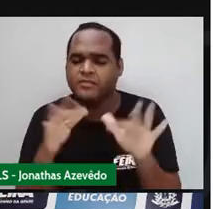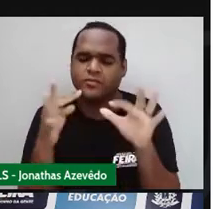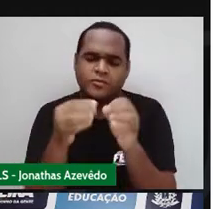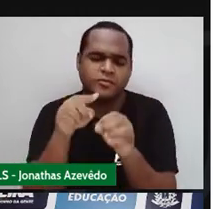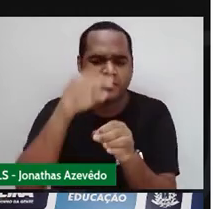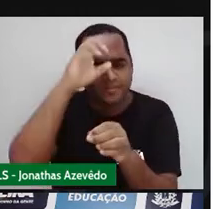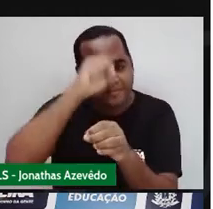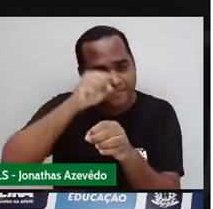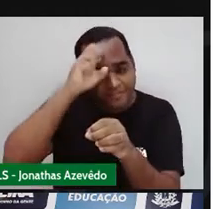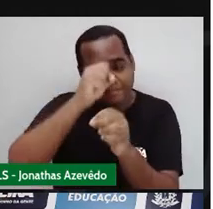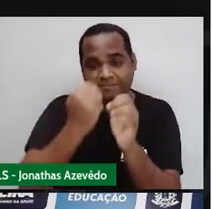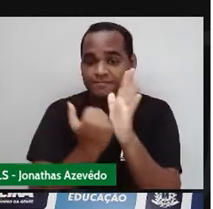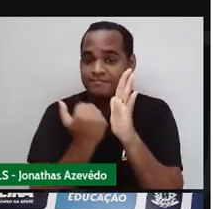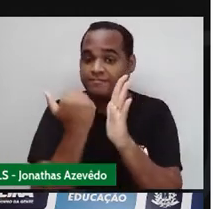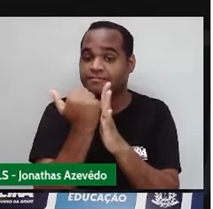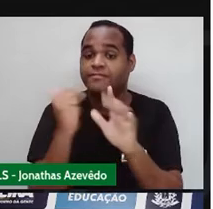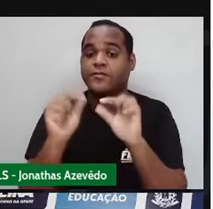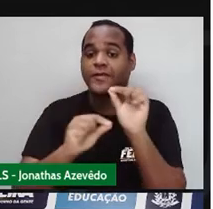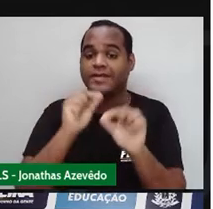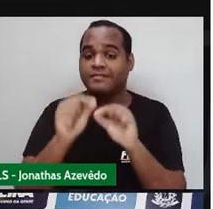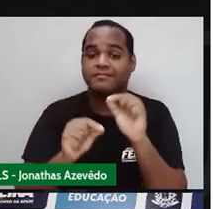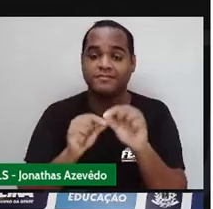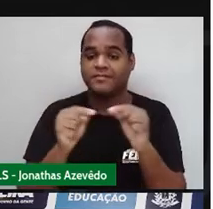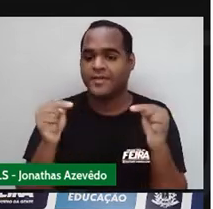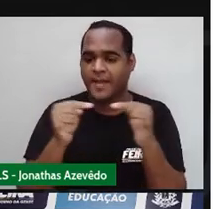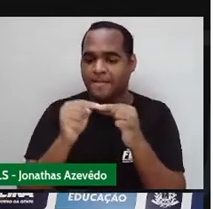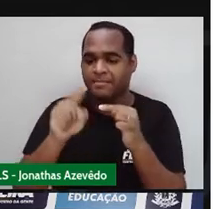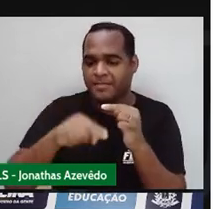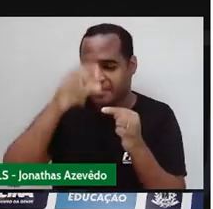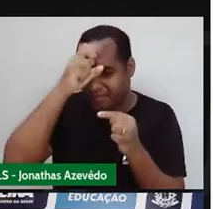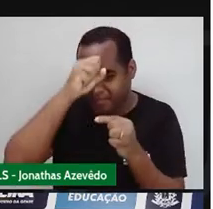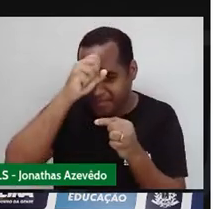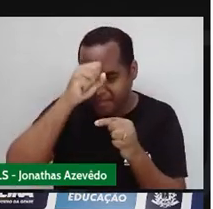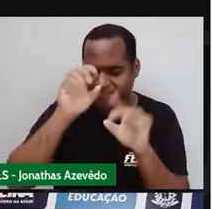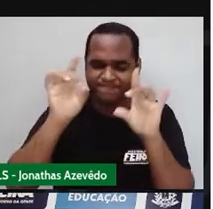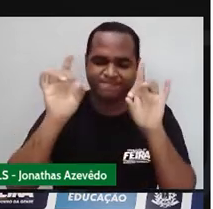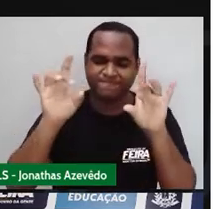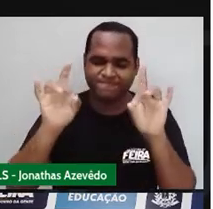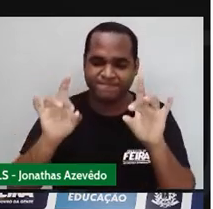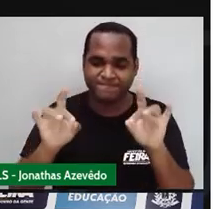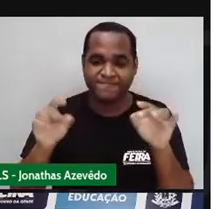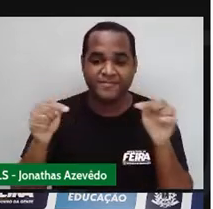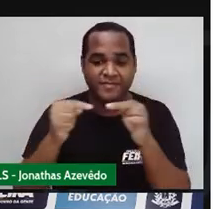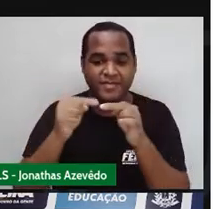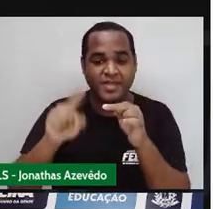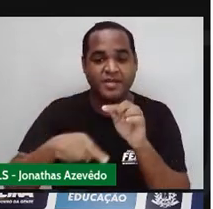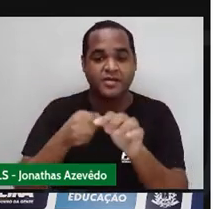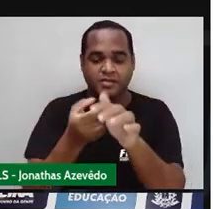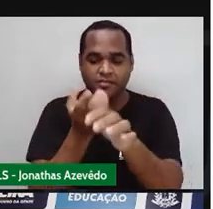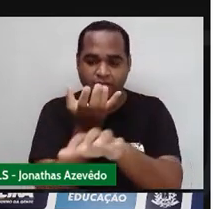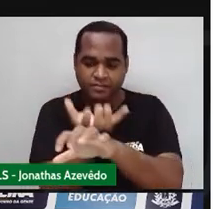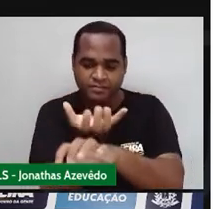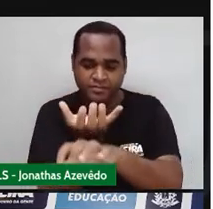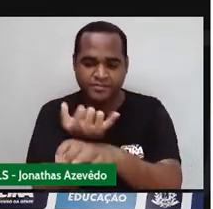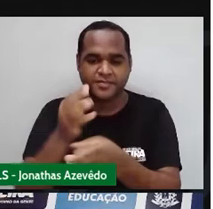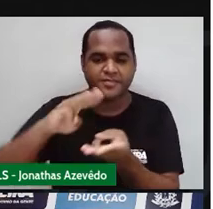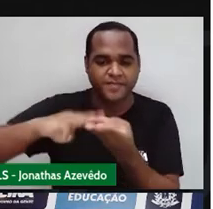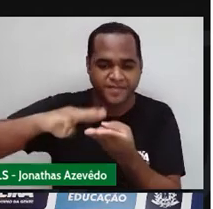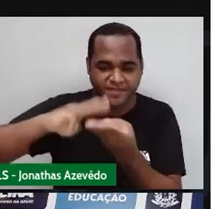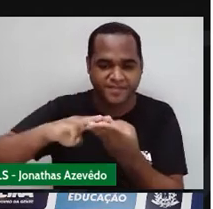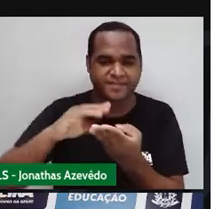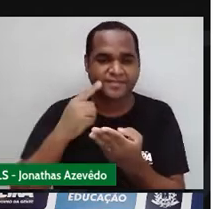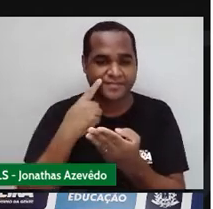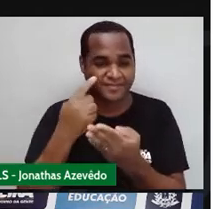Pois é. E aprender o quê? Aprender a maravilhosíssima matemática. Aprender mais um